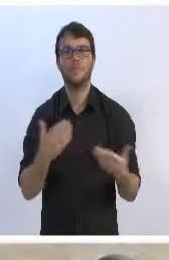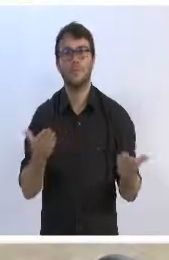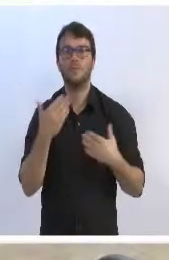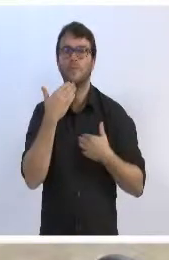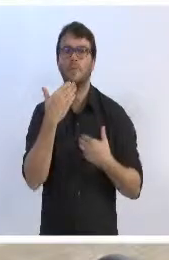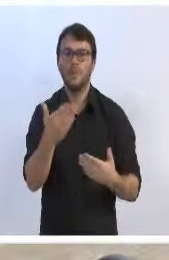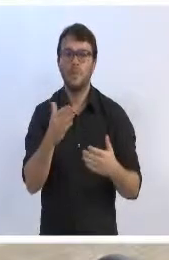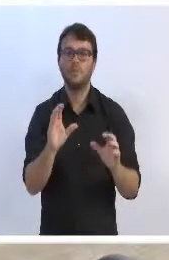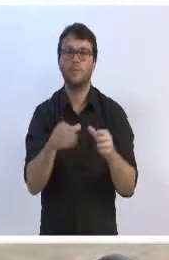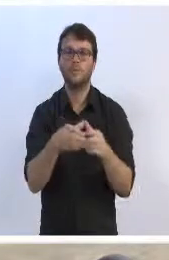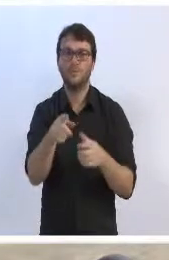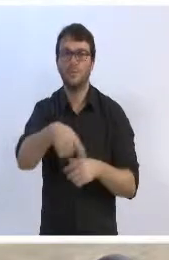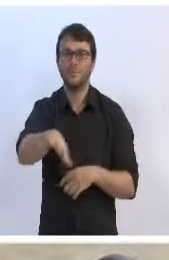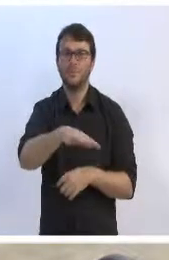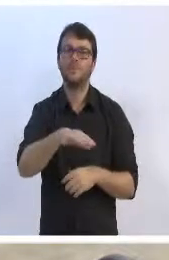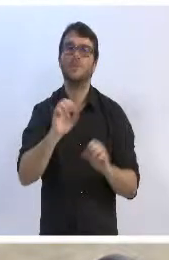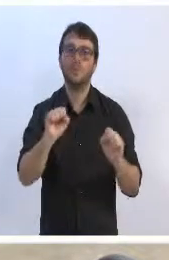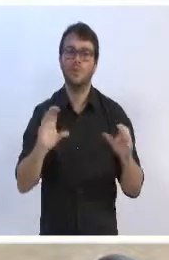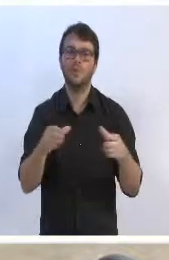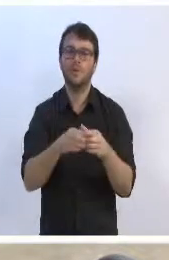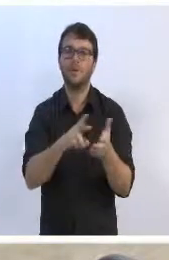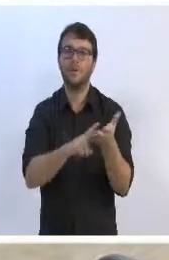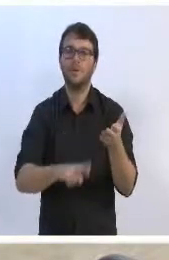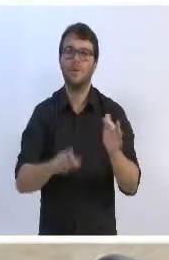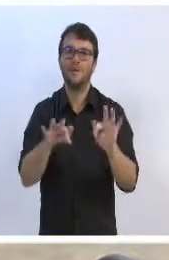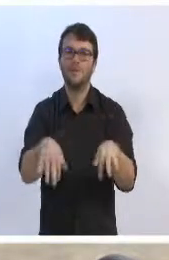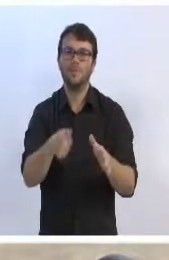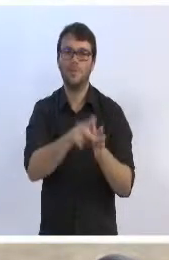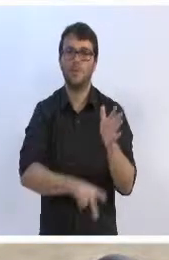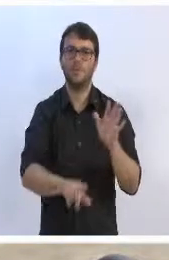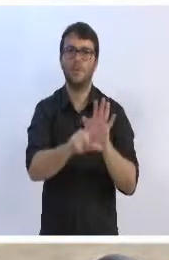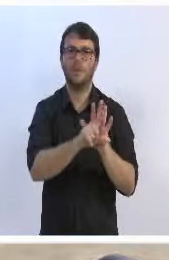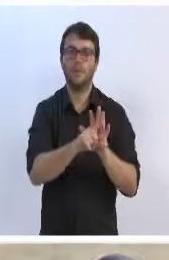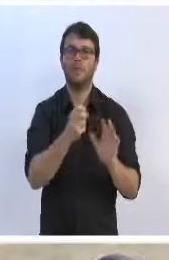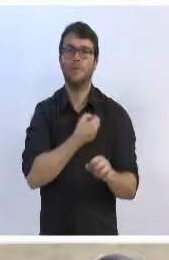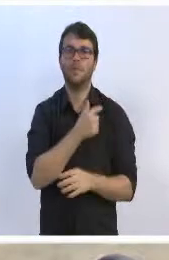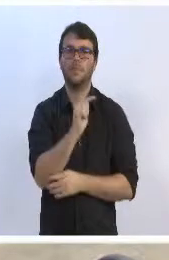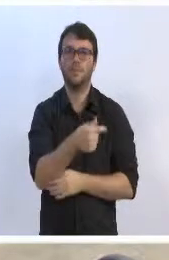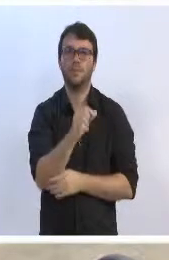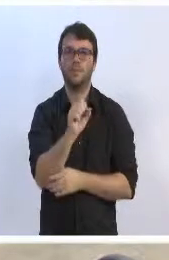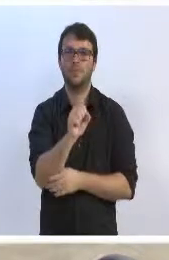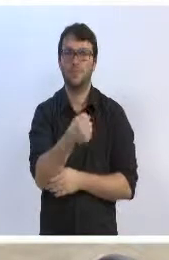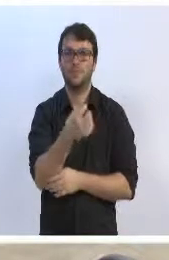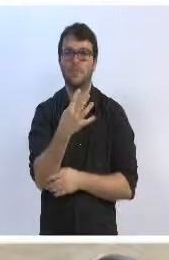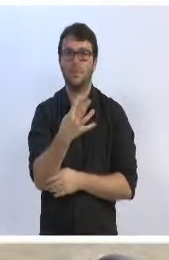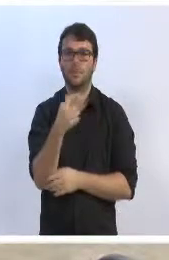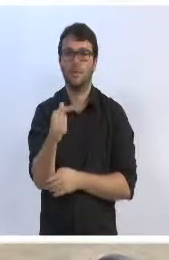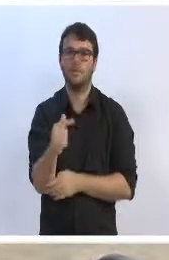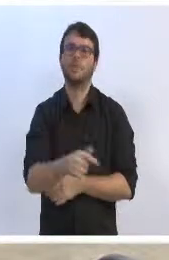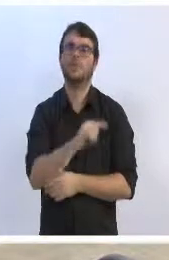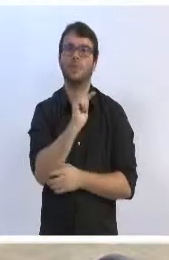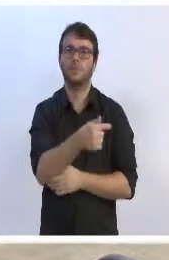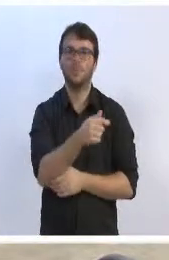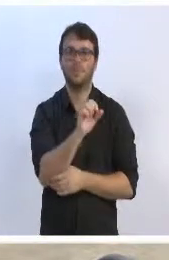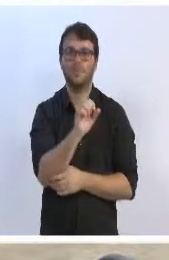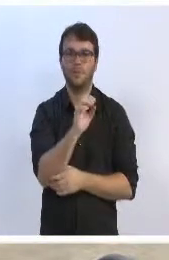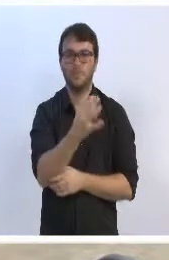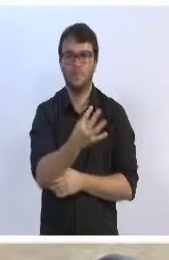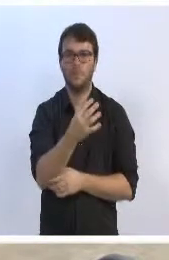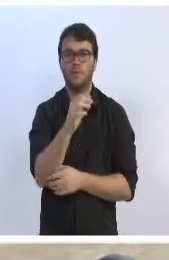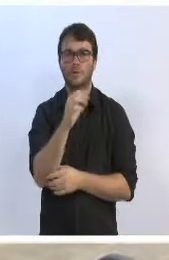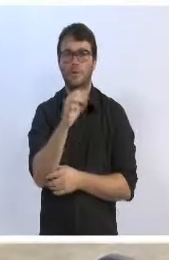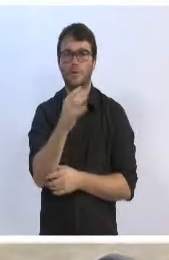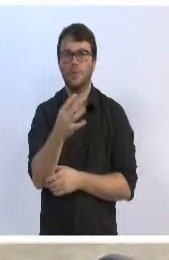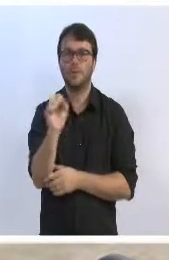Consulto o plenário para votação englobada da redação final dos projetos de lei nº 7.847, 7.848,